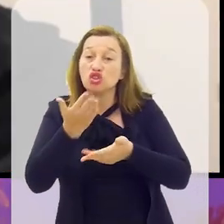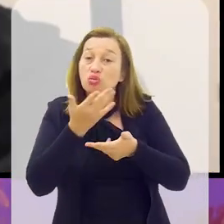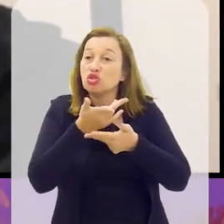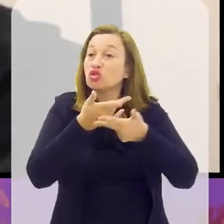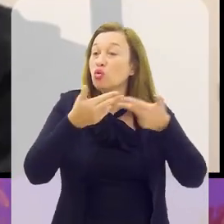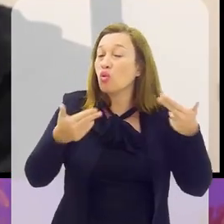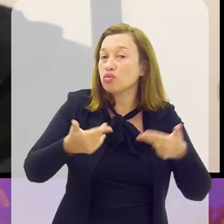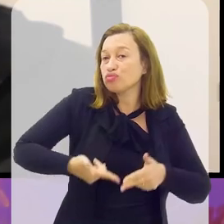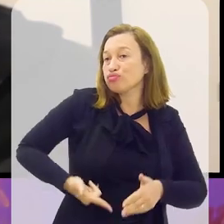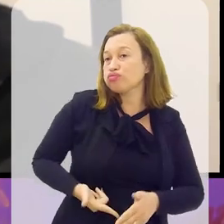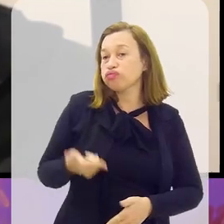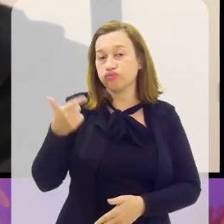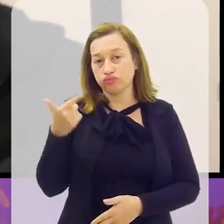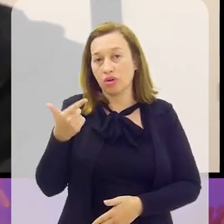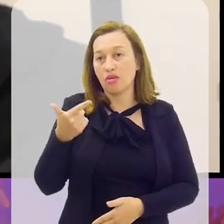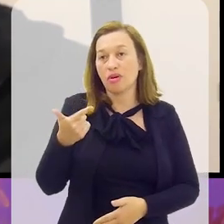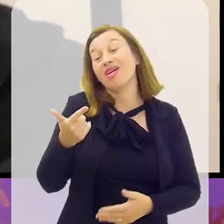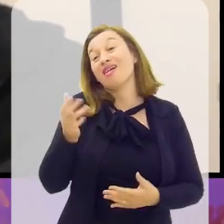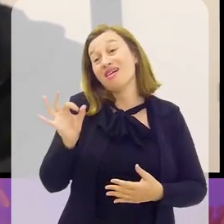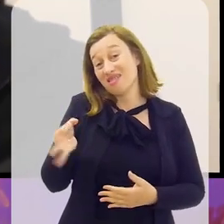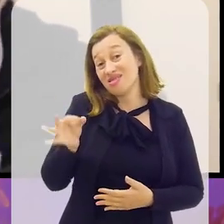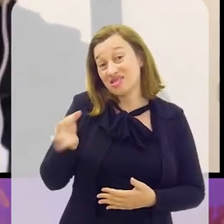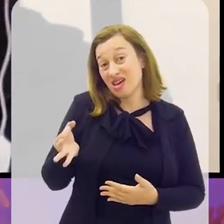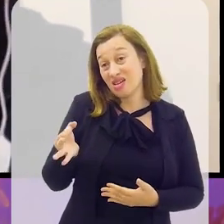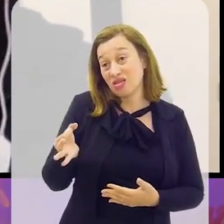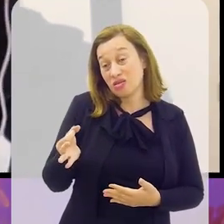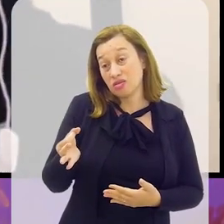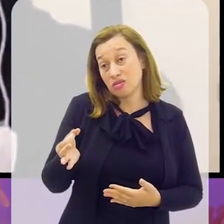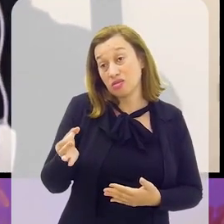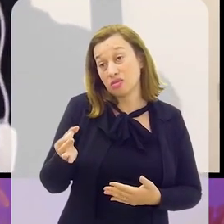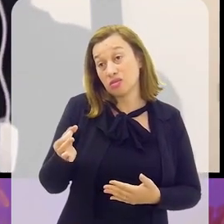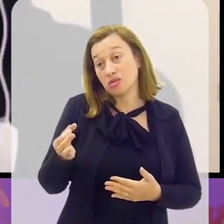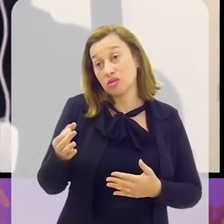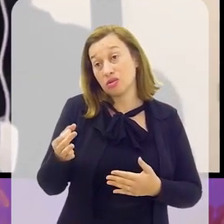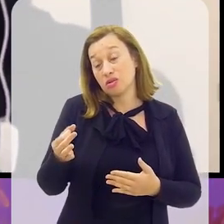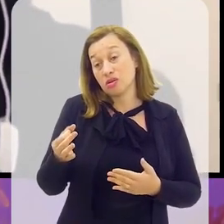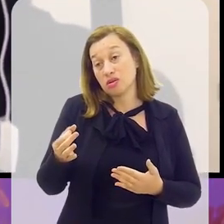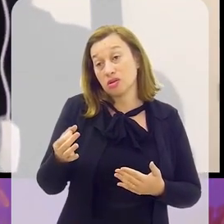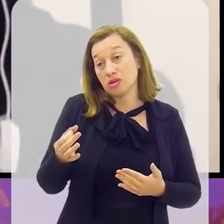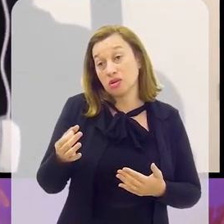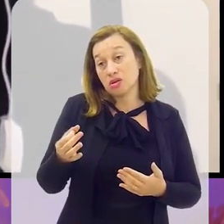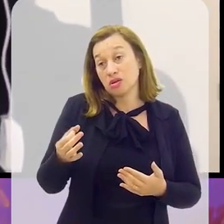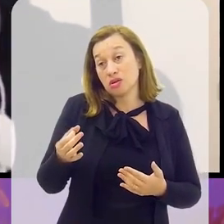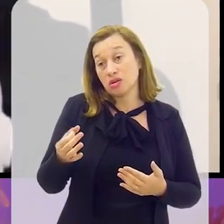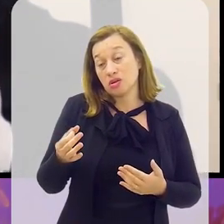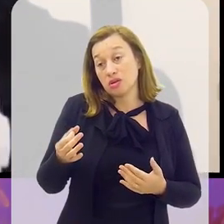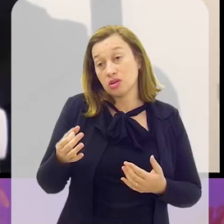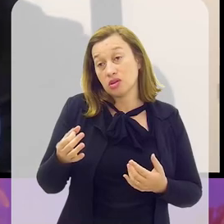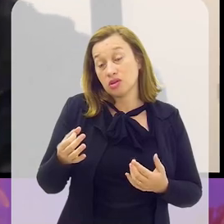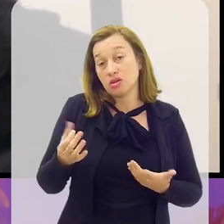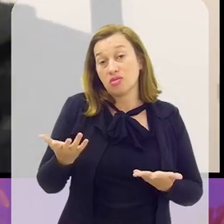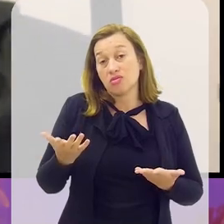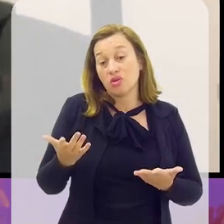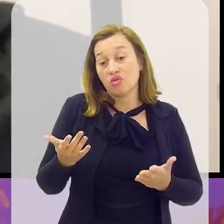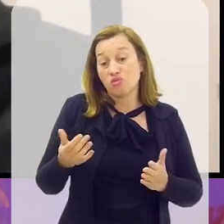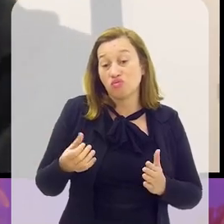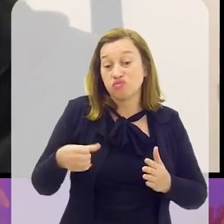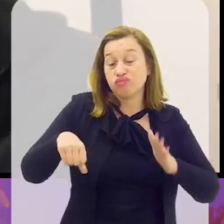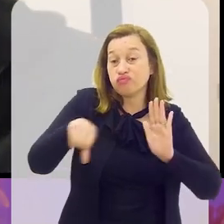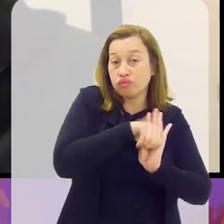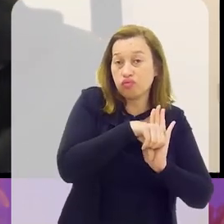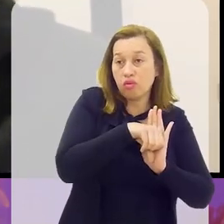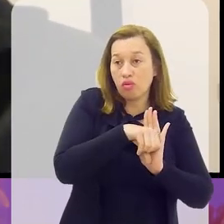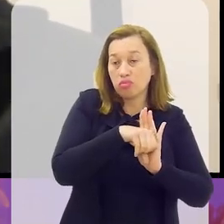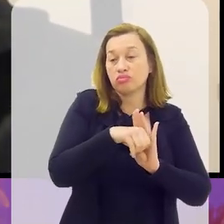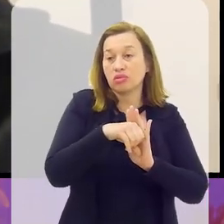de coisa, a tipo de arma de fogo, é claro que isso acaba repercutindo dentro dos enfrentamentos que